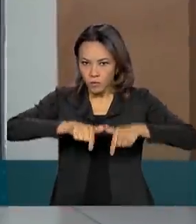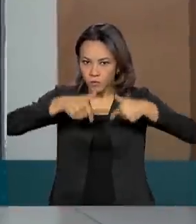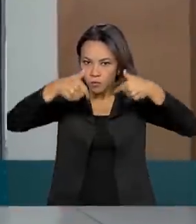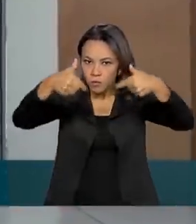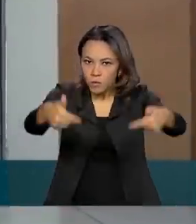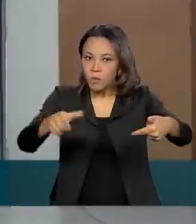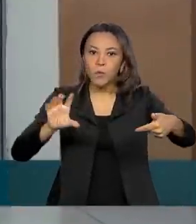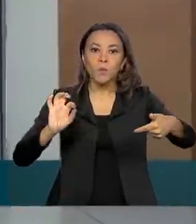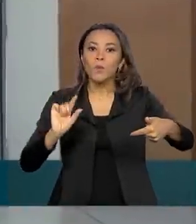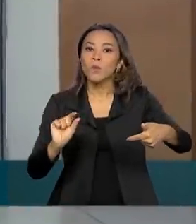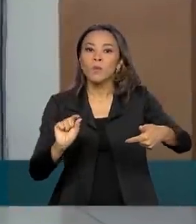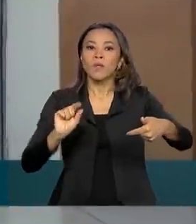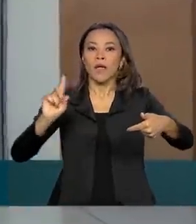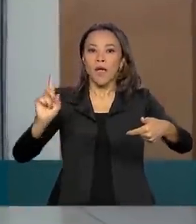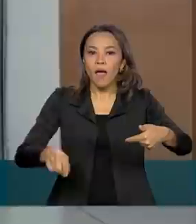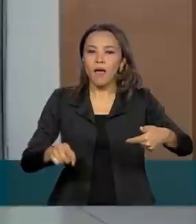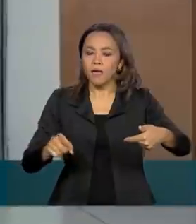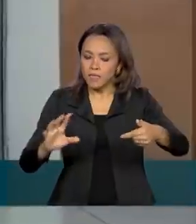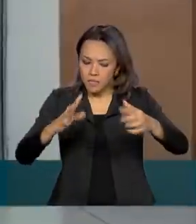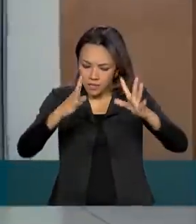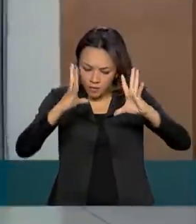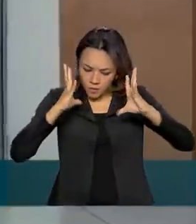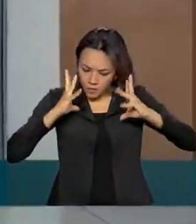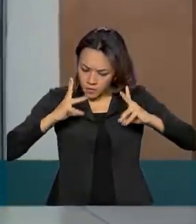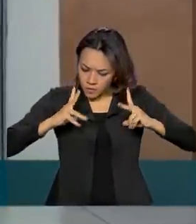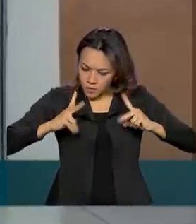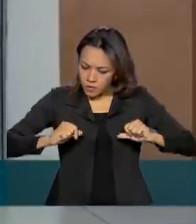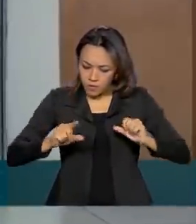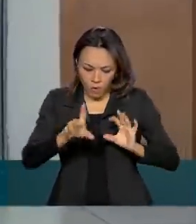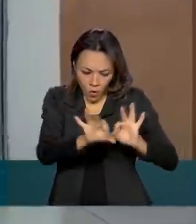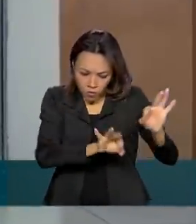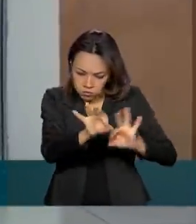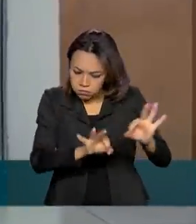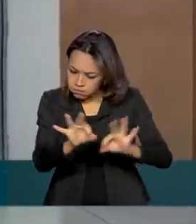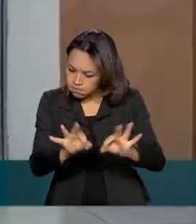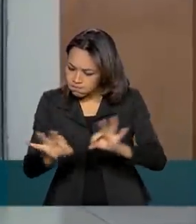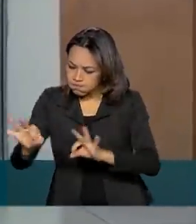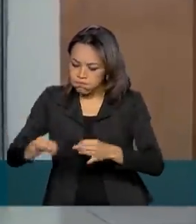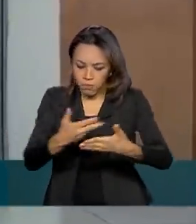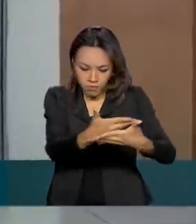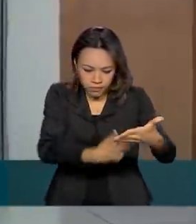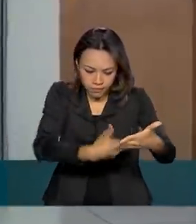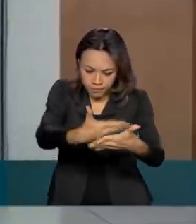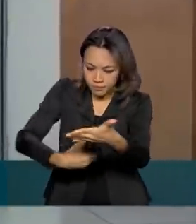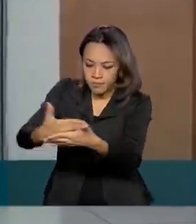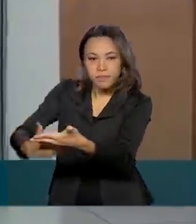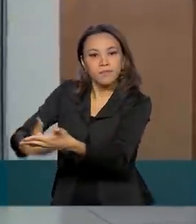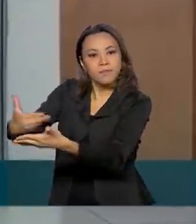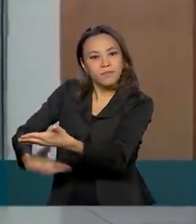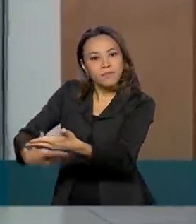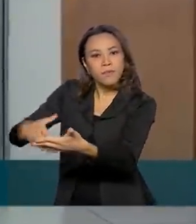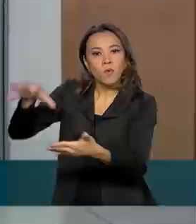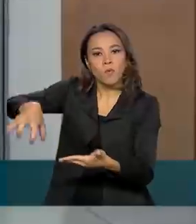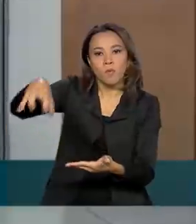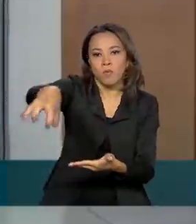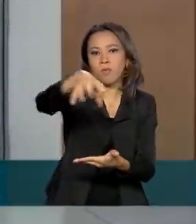integração, no ajuste fino entre as instituições públicas. Elas unidas